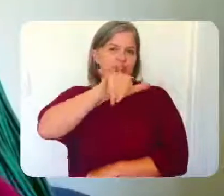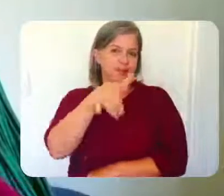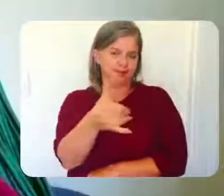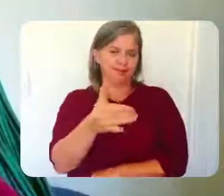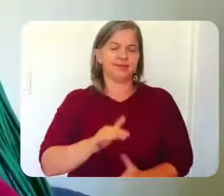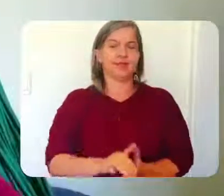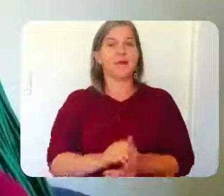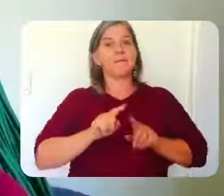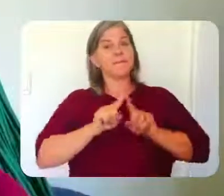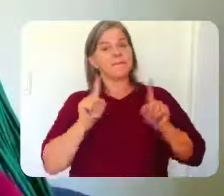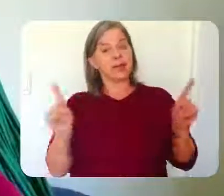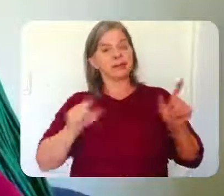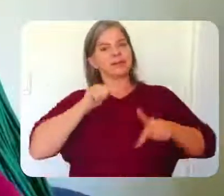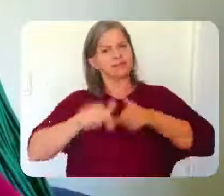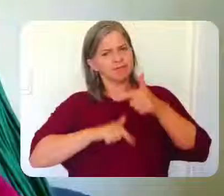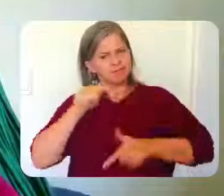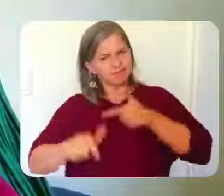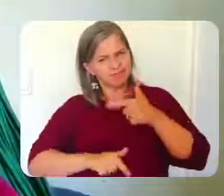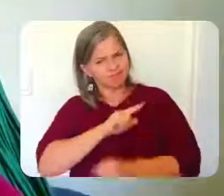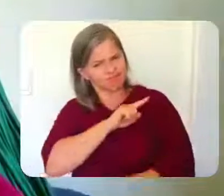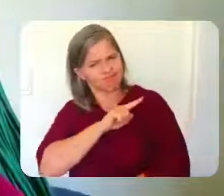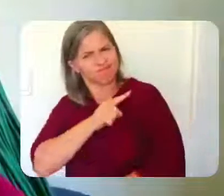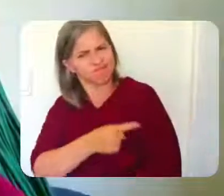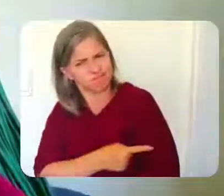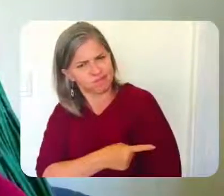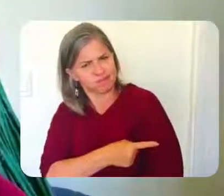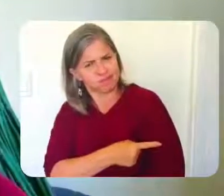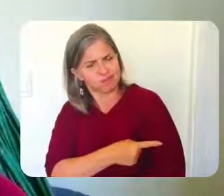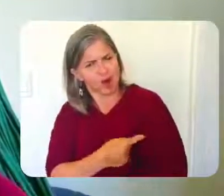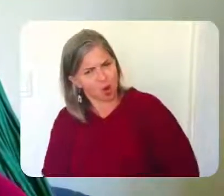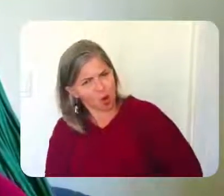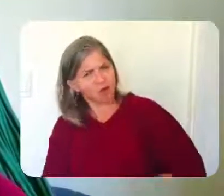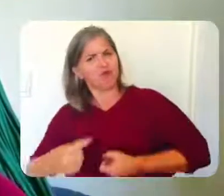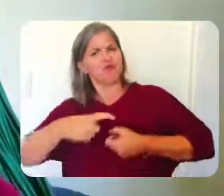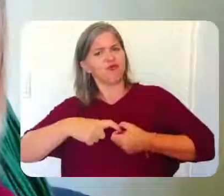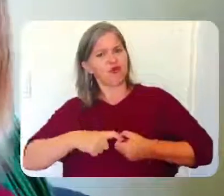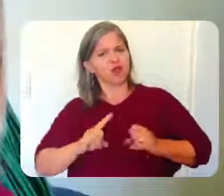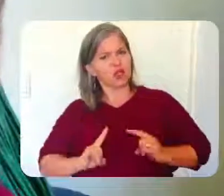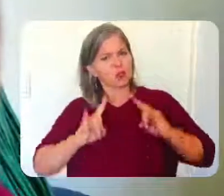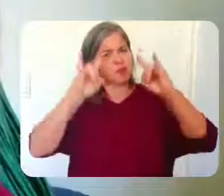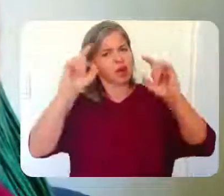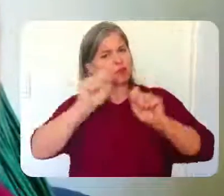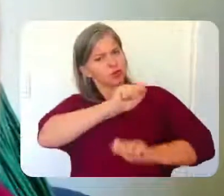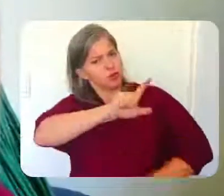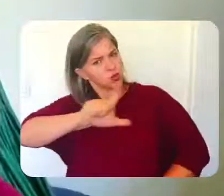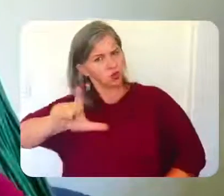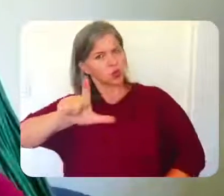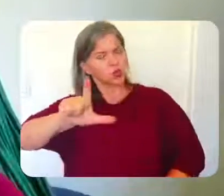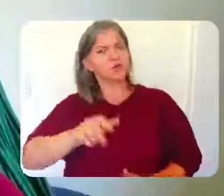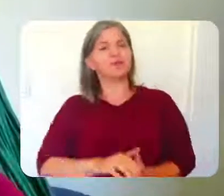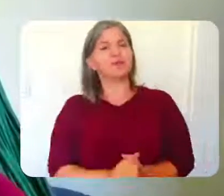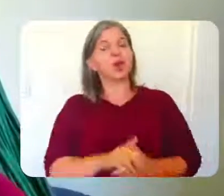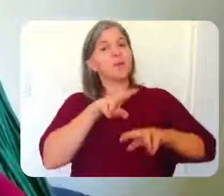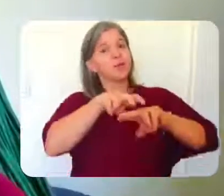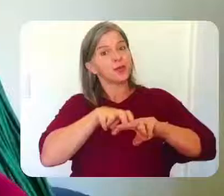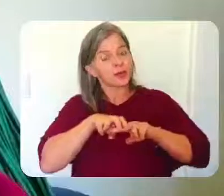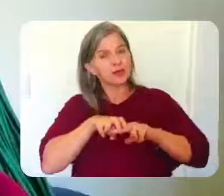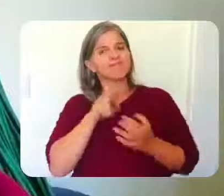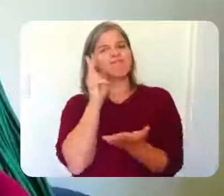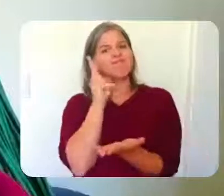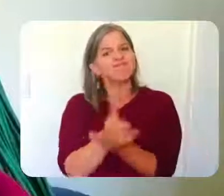janeiro, mas estamos trabalhando fortemente para uma retomada do nosso prédio azul. Por isso,